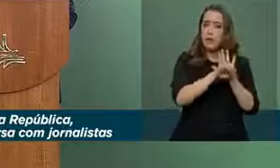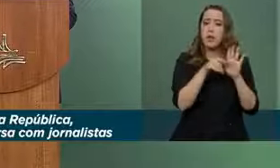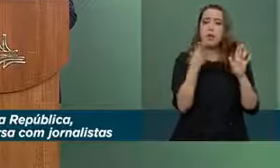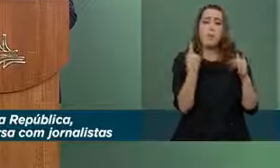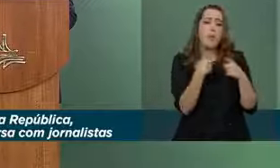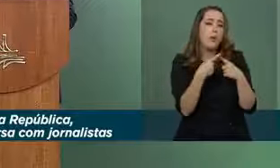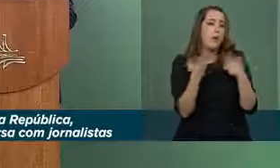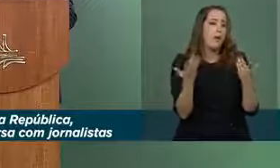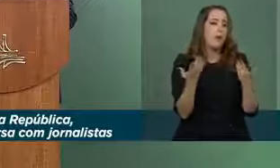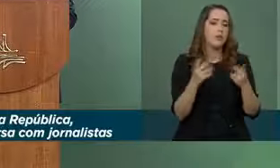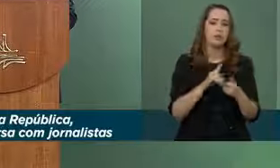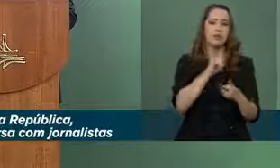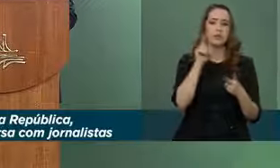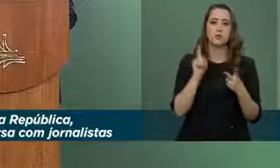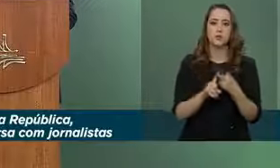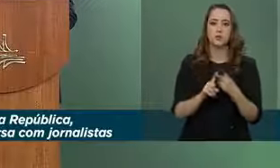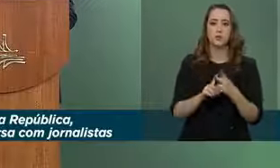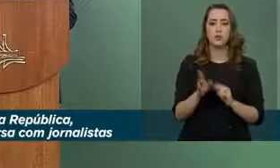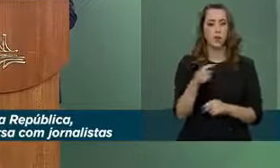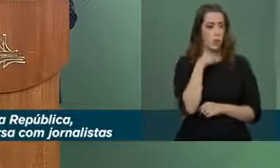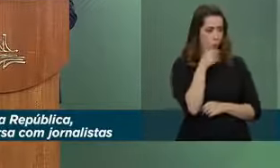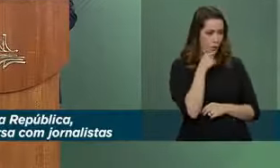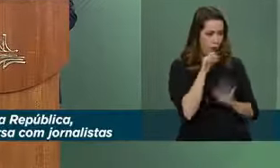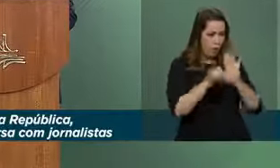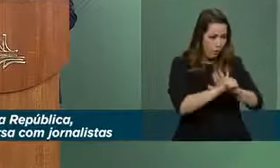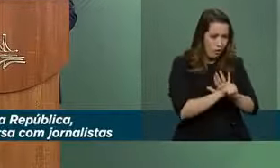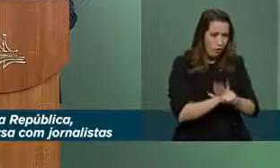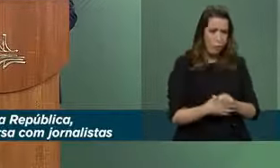Há alguma dúvida sobre o crime?